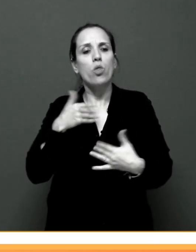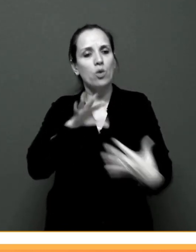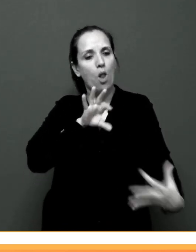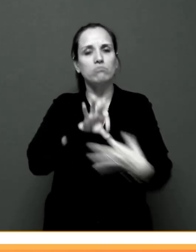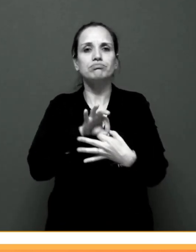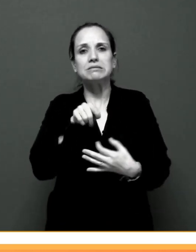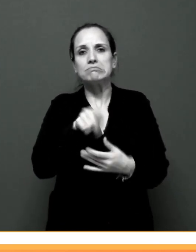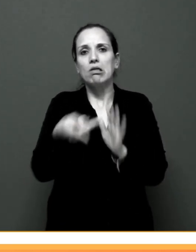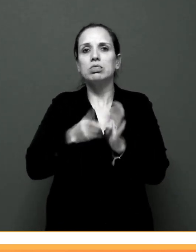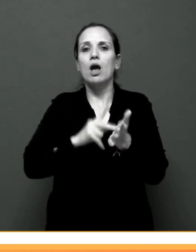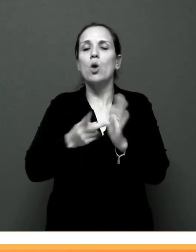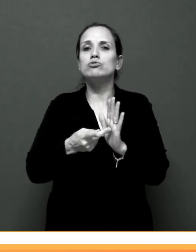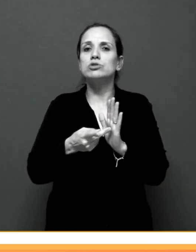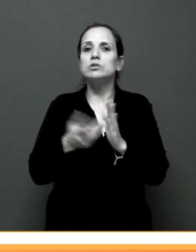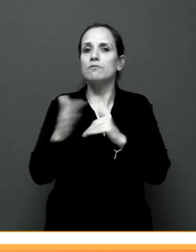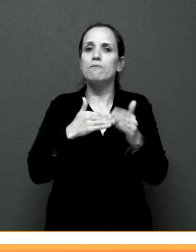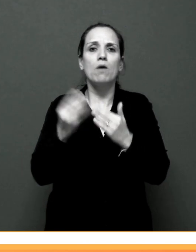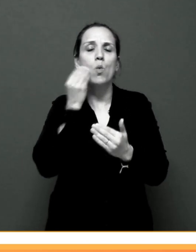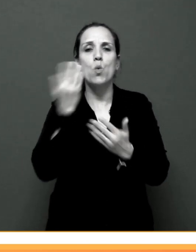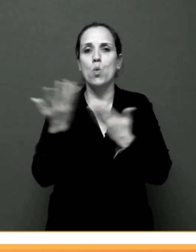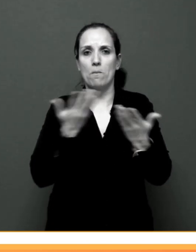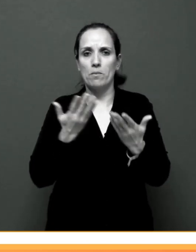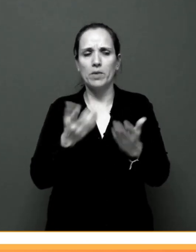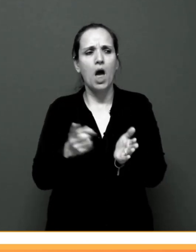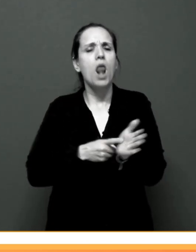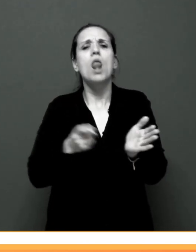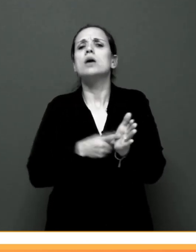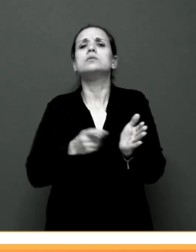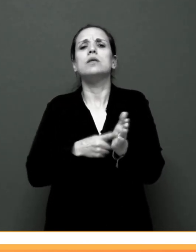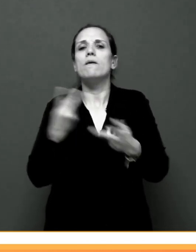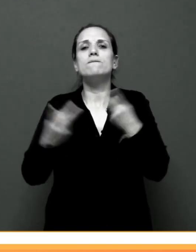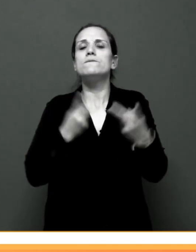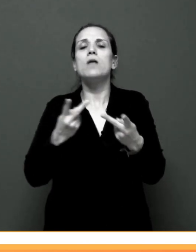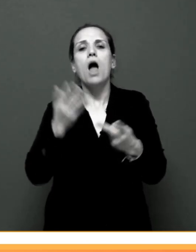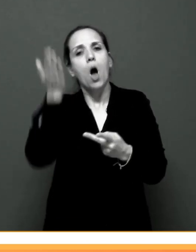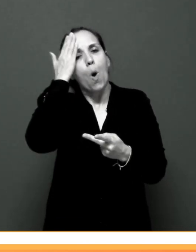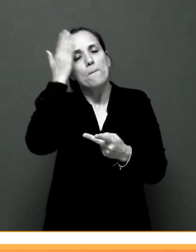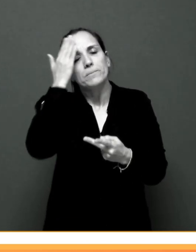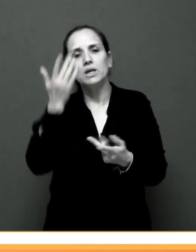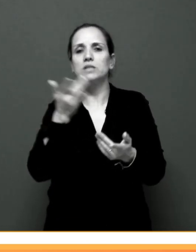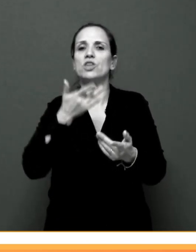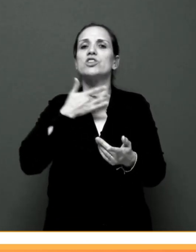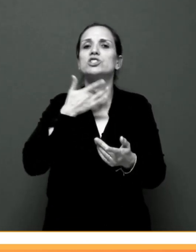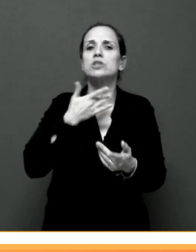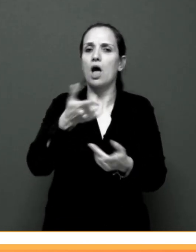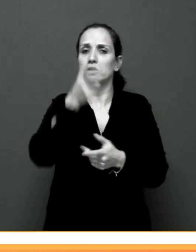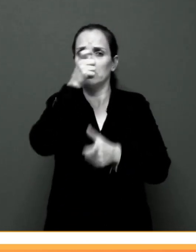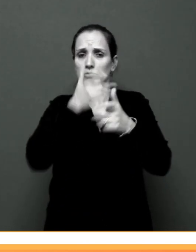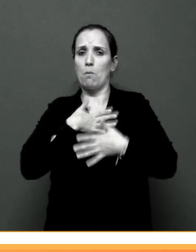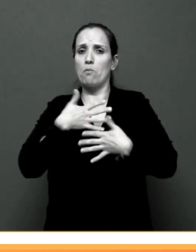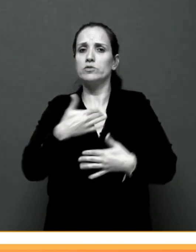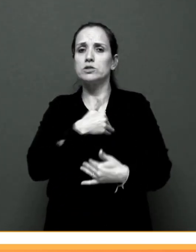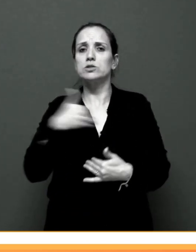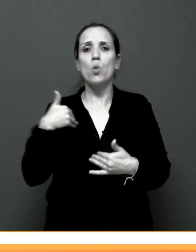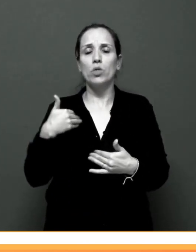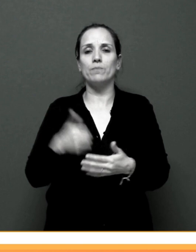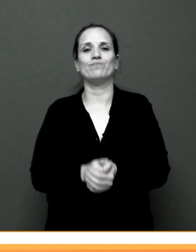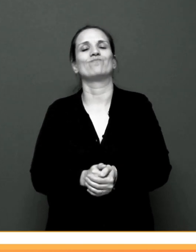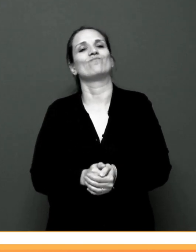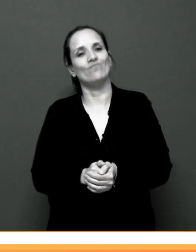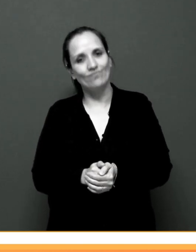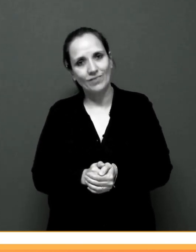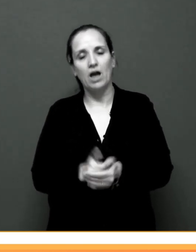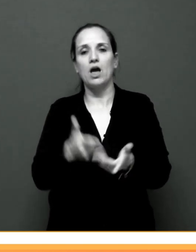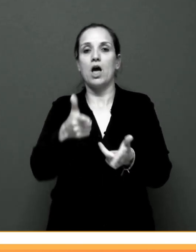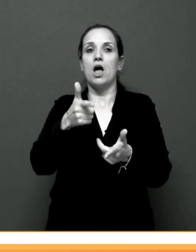essas tecnologias. Qual a necessidade de avaliar as competências digitais dos profissionais na área de saúde? As competências